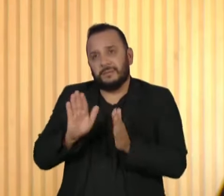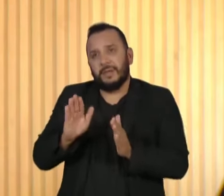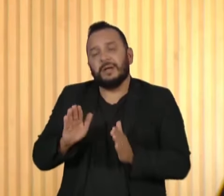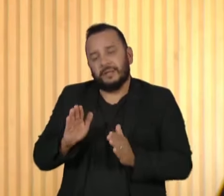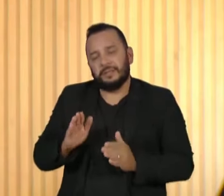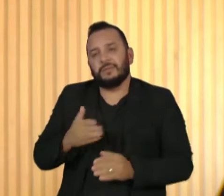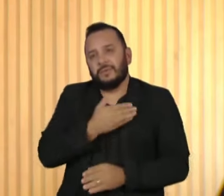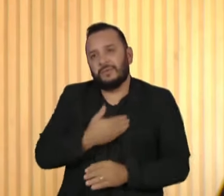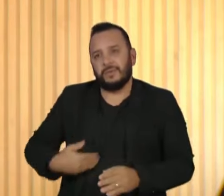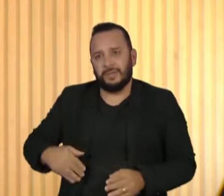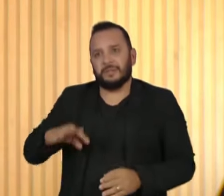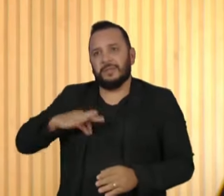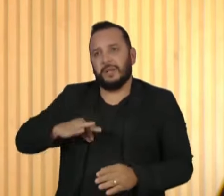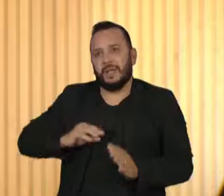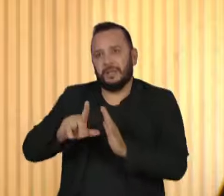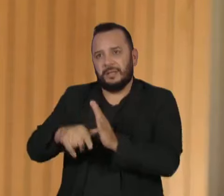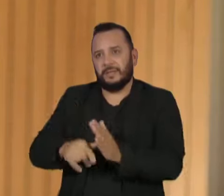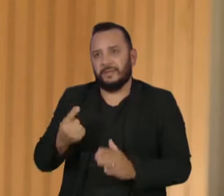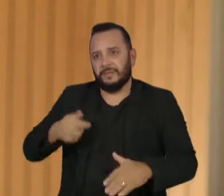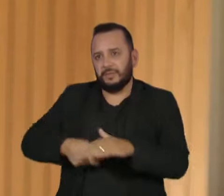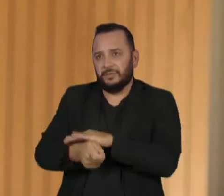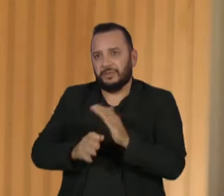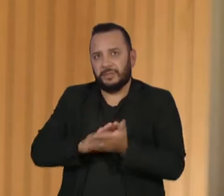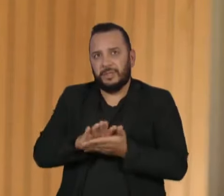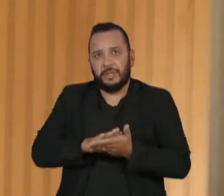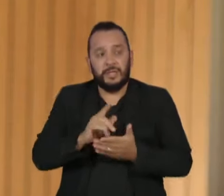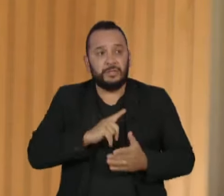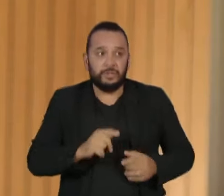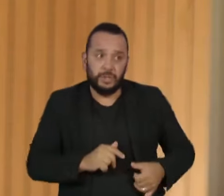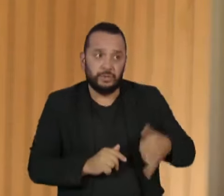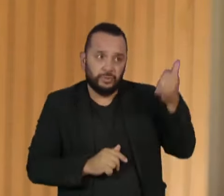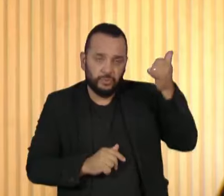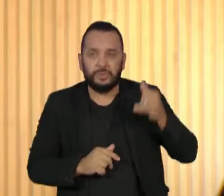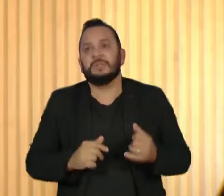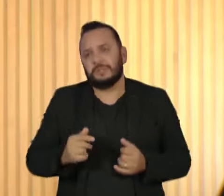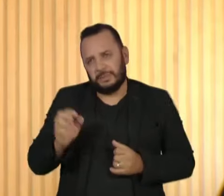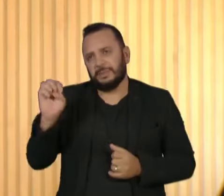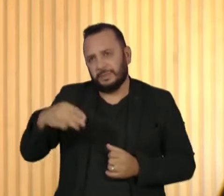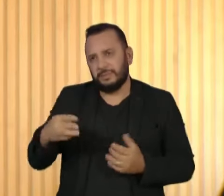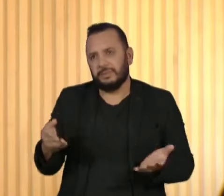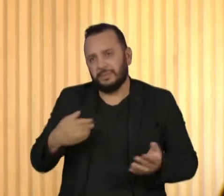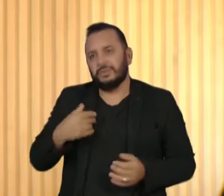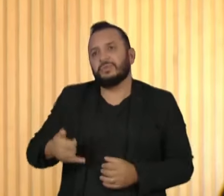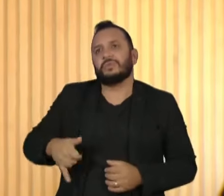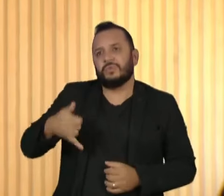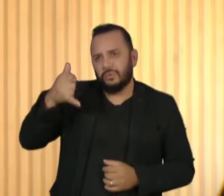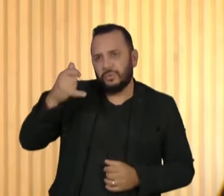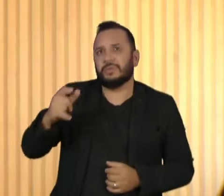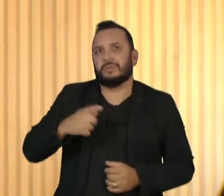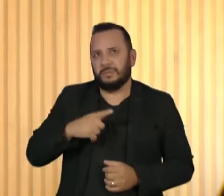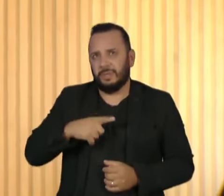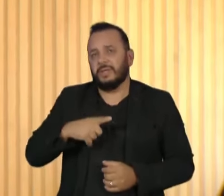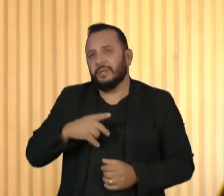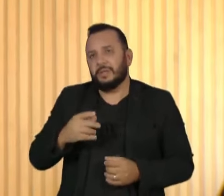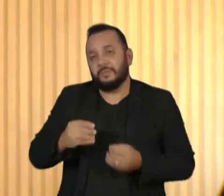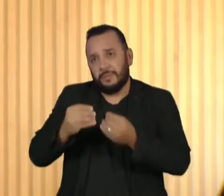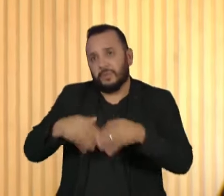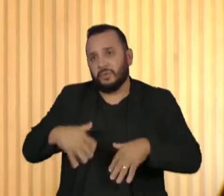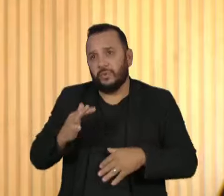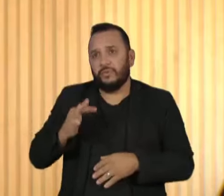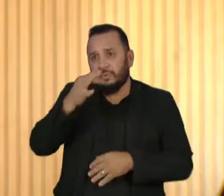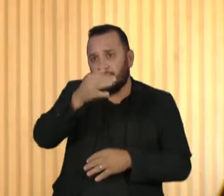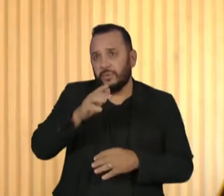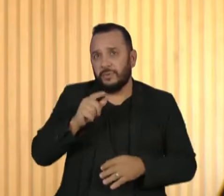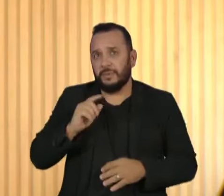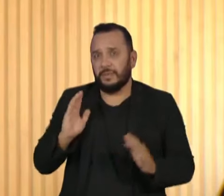salários, o Estado estava sem investir. E ali corriam juros, diferentemente de Sim, claro que aquilo gerou ainda impacto para o futuro. Mas no